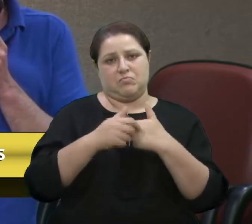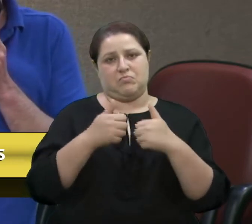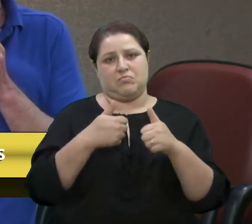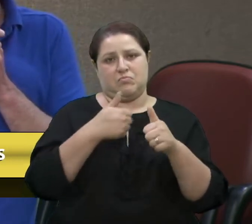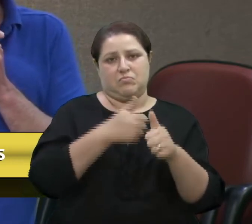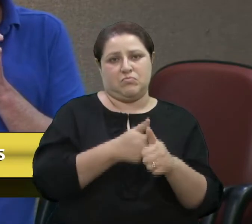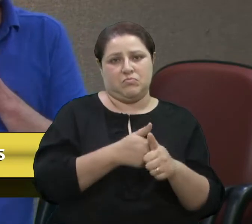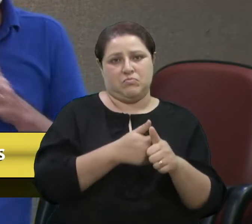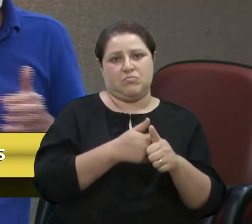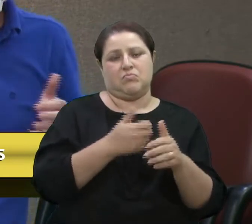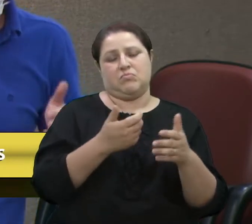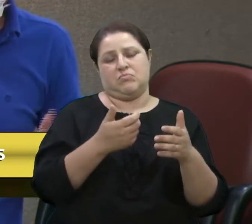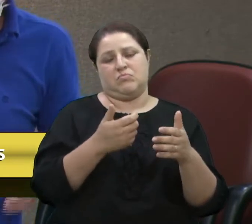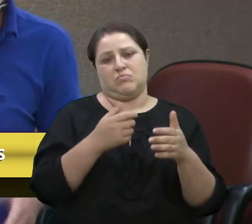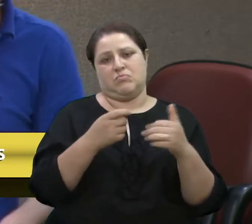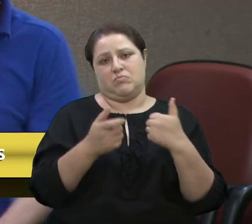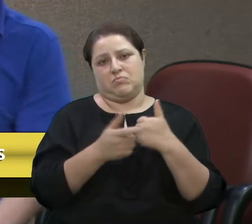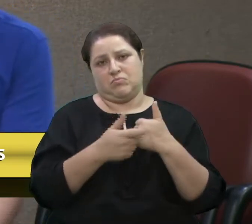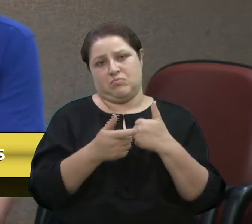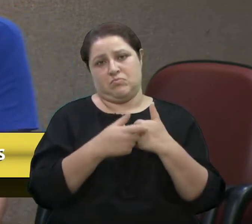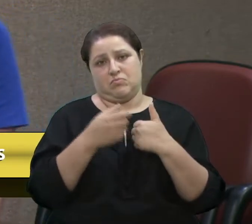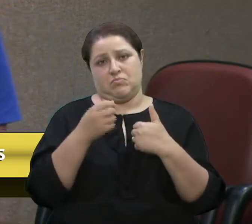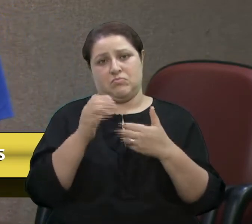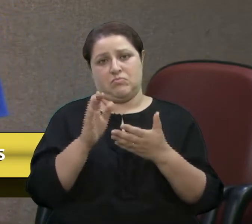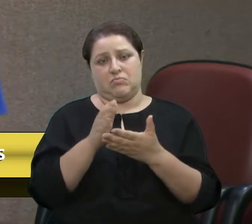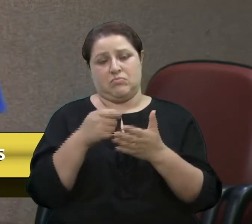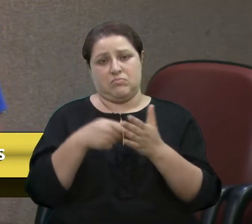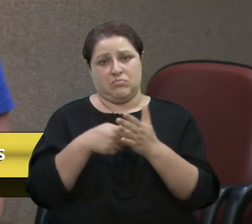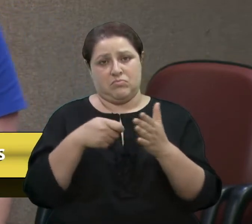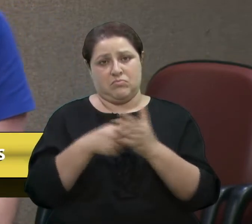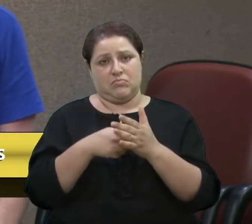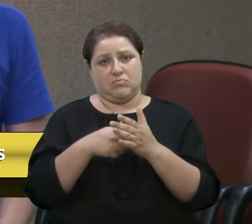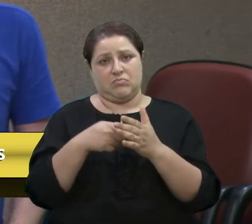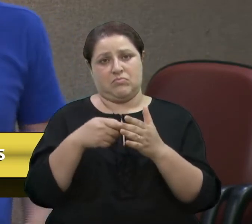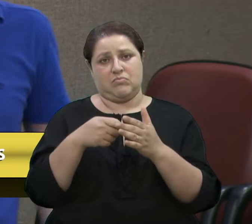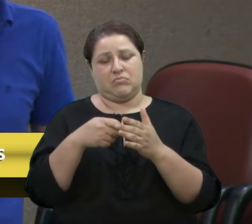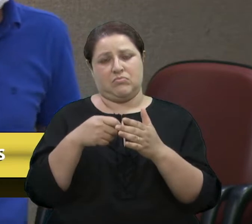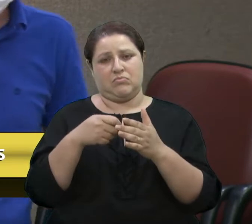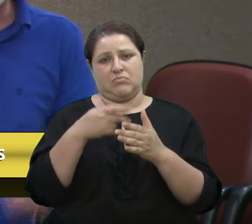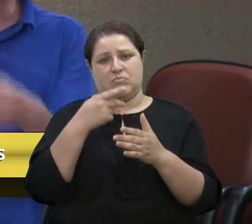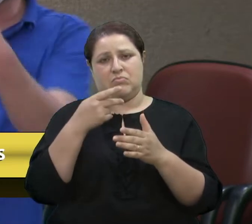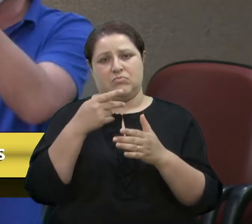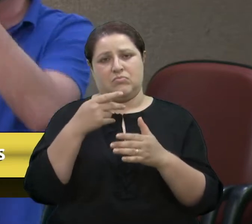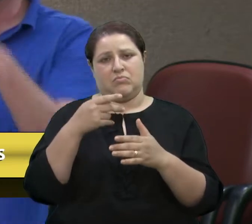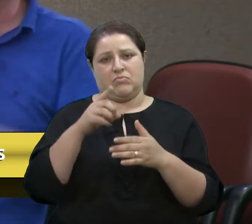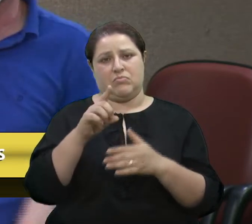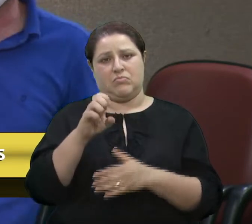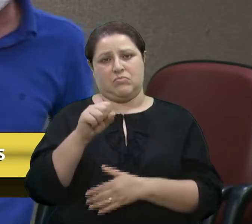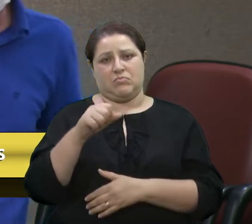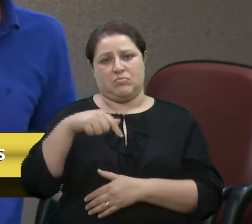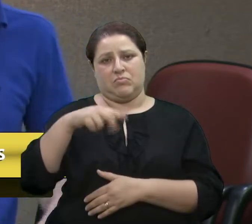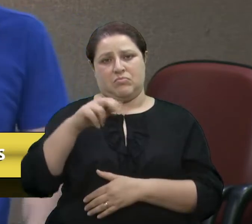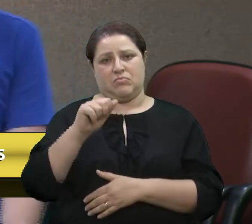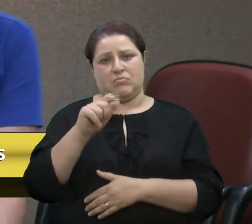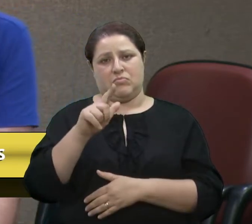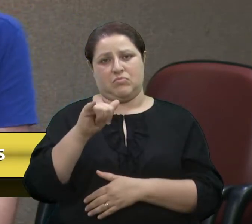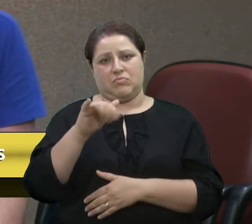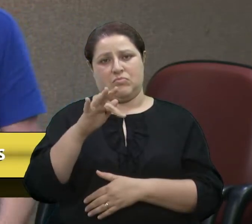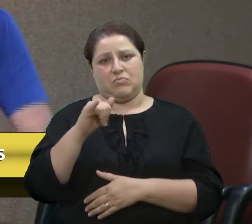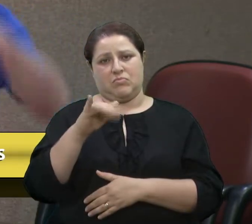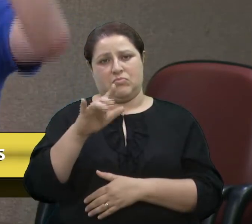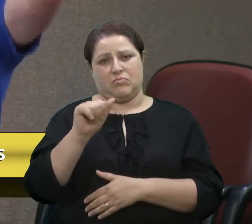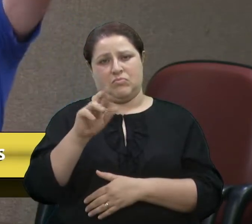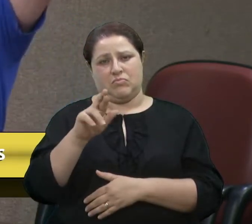curtem. Tentar me desqualificar, eu queria lembrar que, por diversos anos, inclusive, como a vereadora Denise mesmo falou,